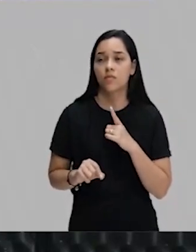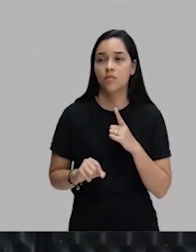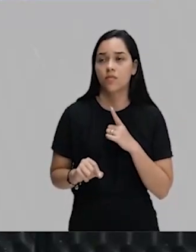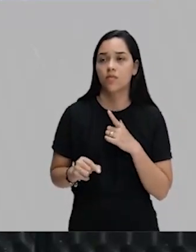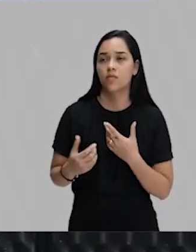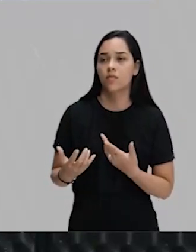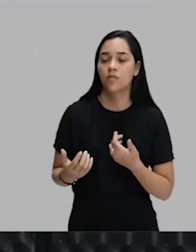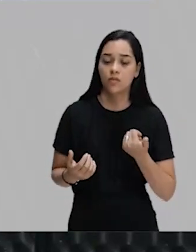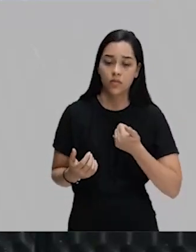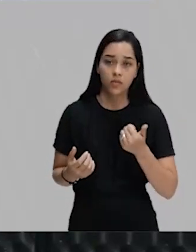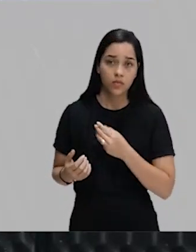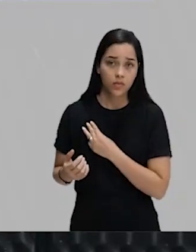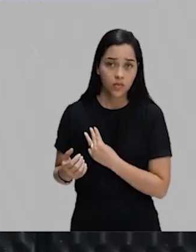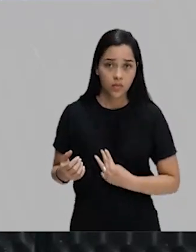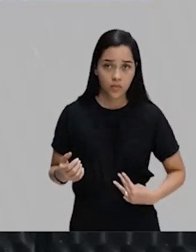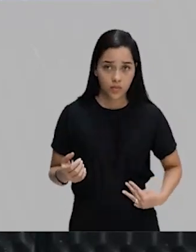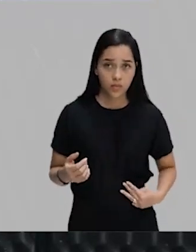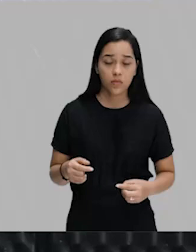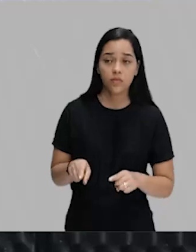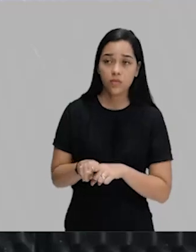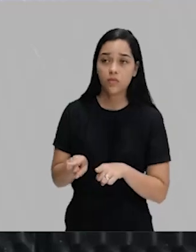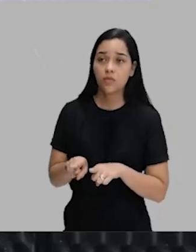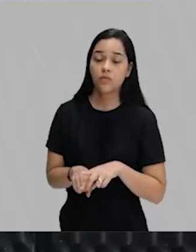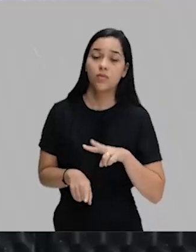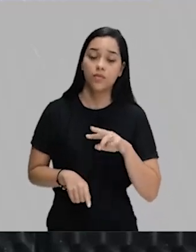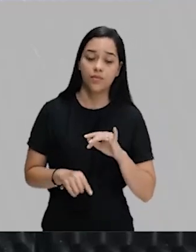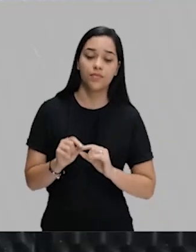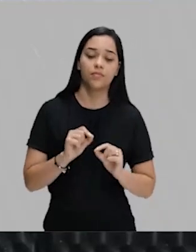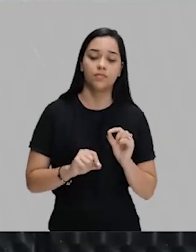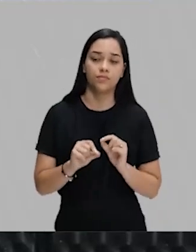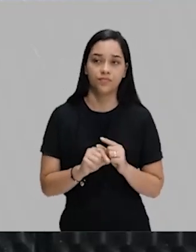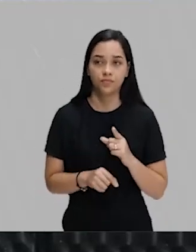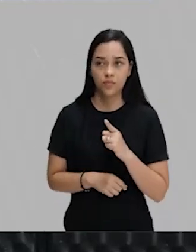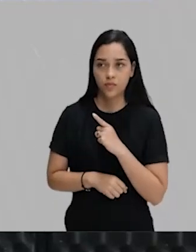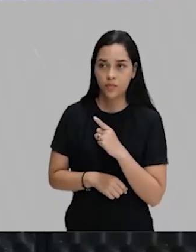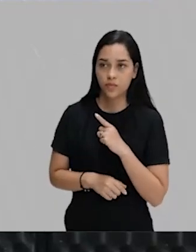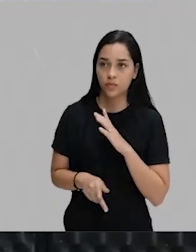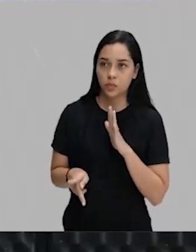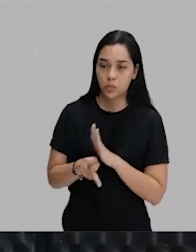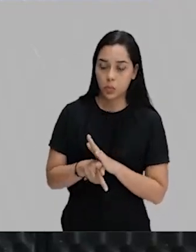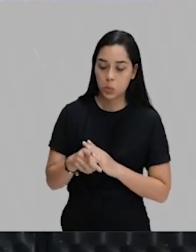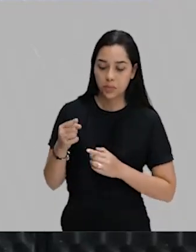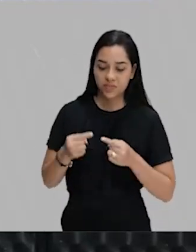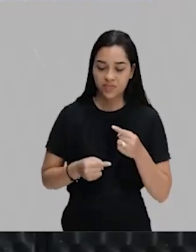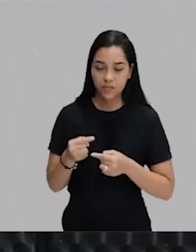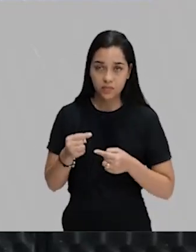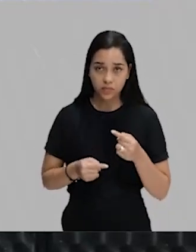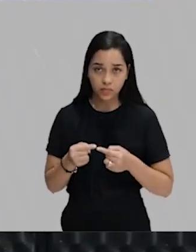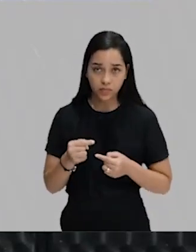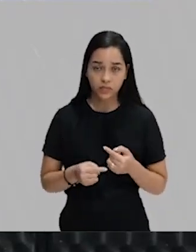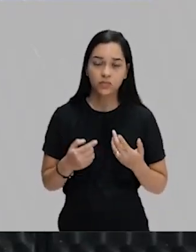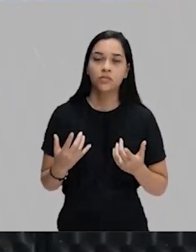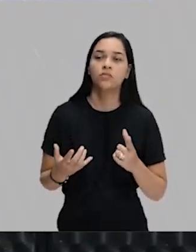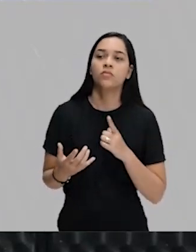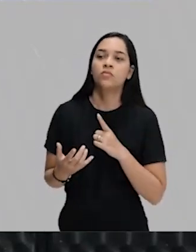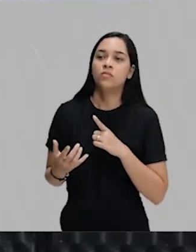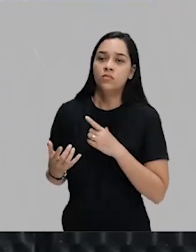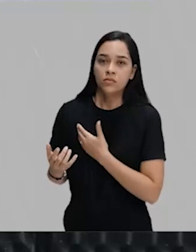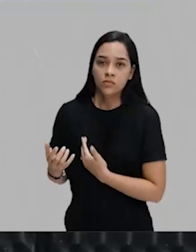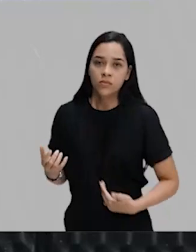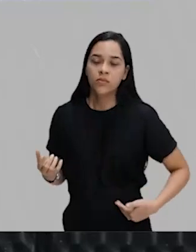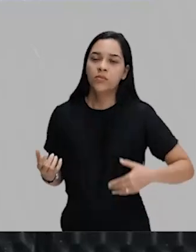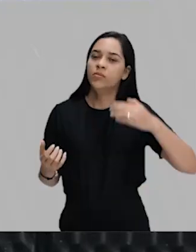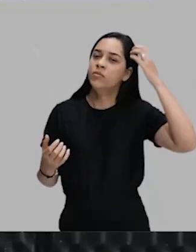uma espécie de primeiro-ministro. E isso vai corroer, do ponto de vista político-institucional, essa monarquia